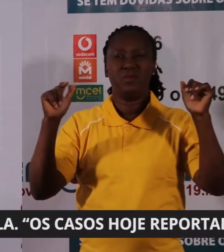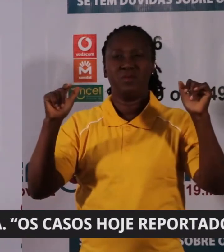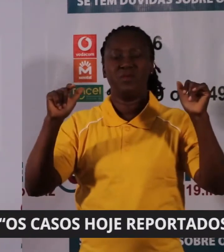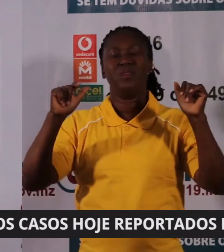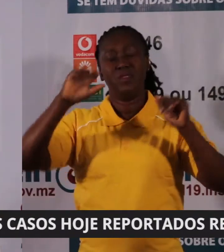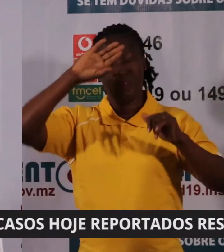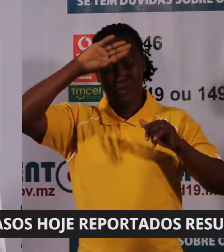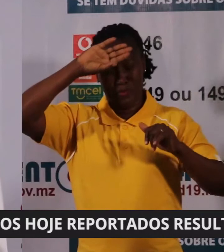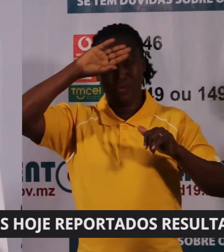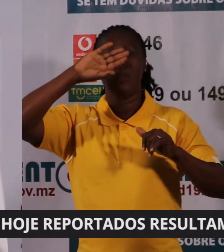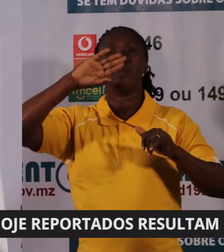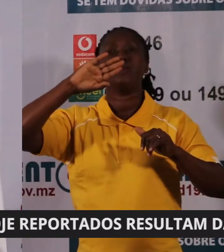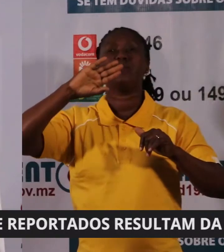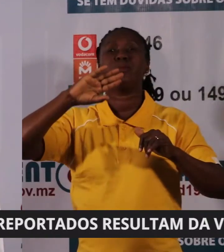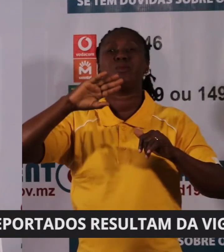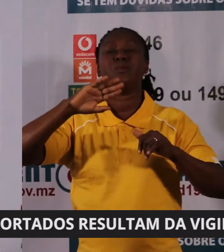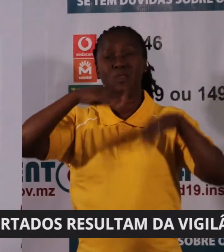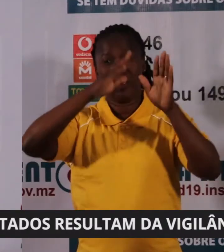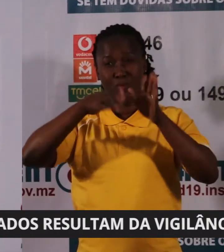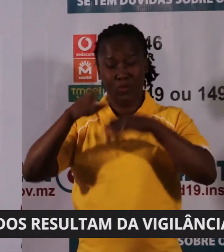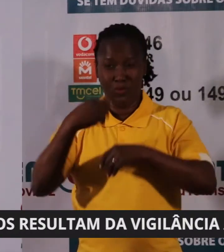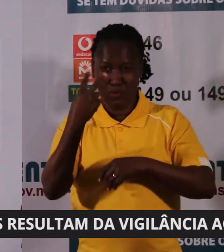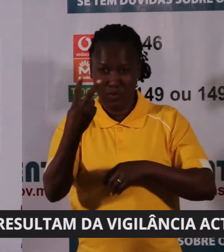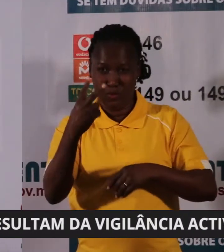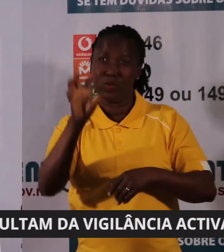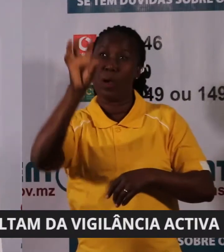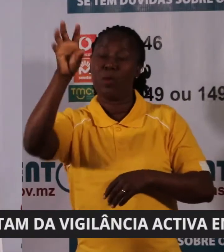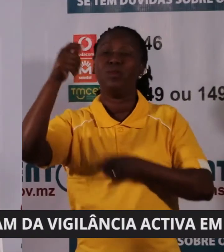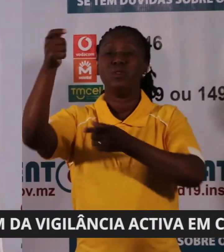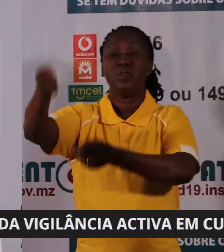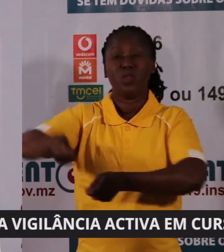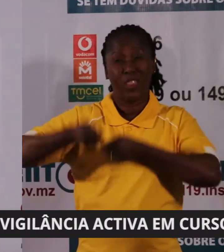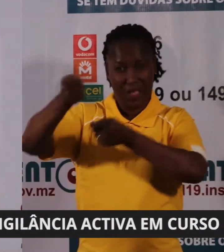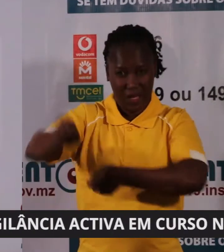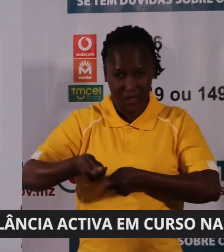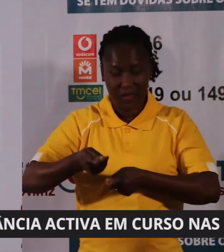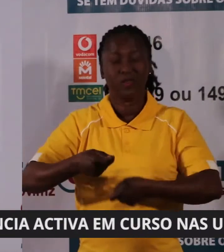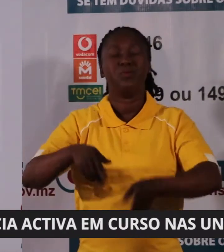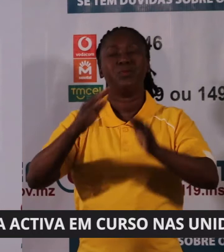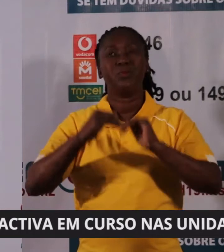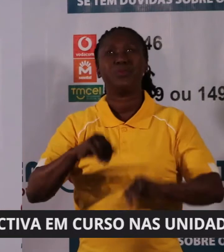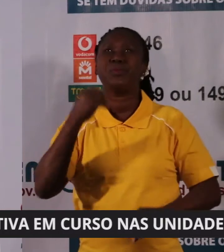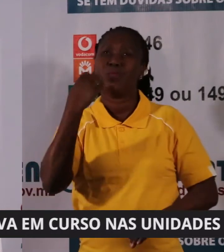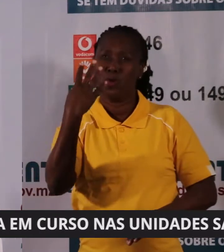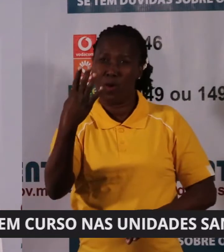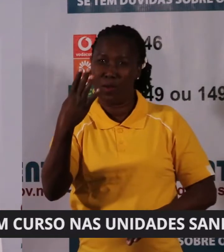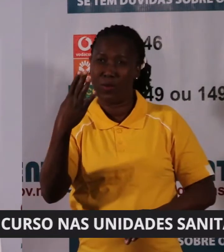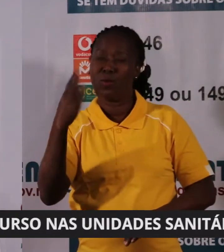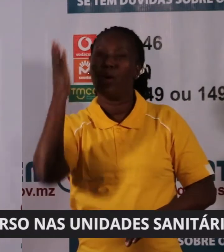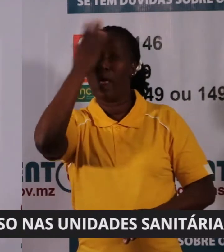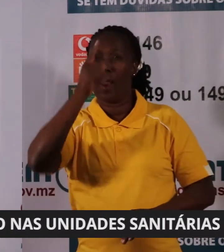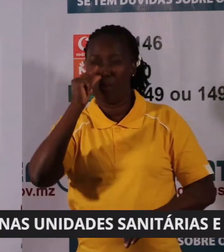desta doença. Duas pessoas na província de Uniança 4 na província de Nampula